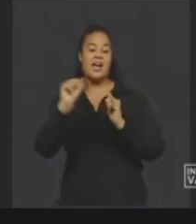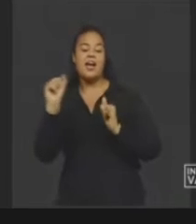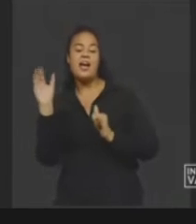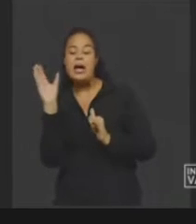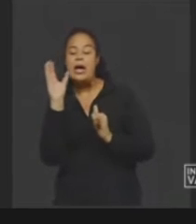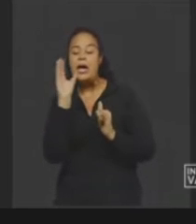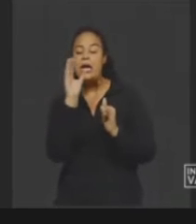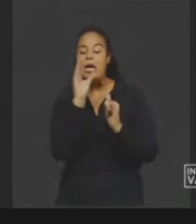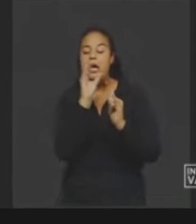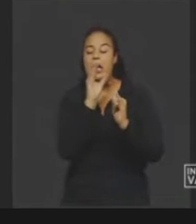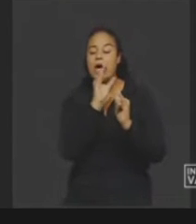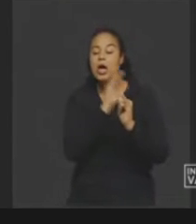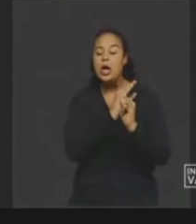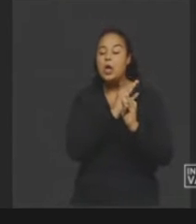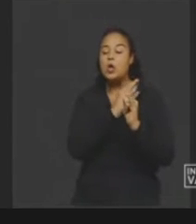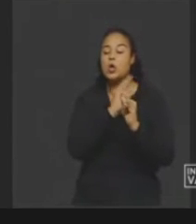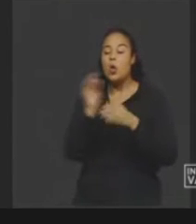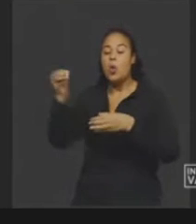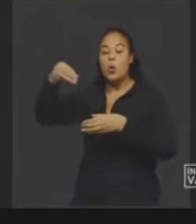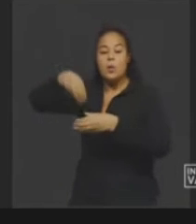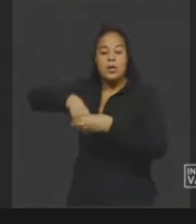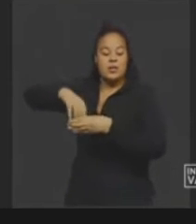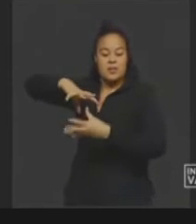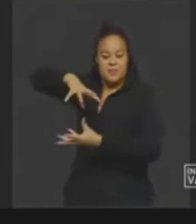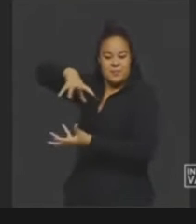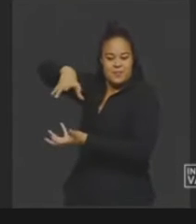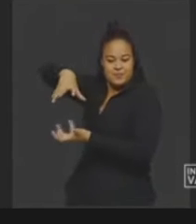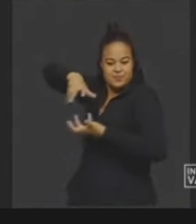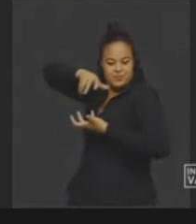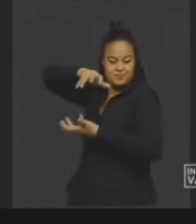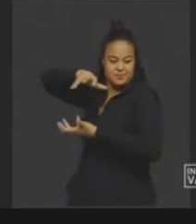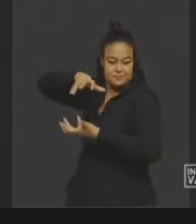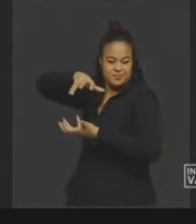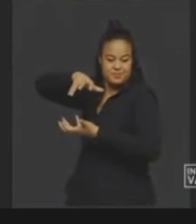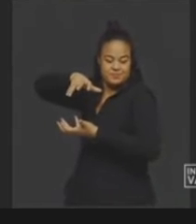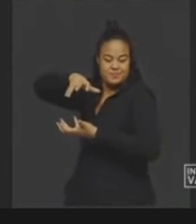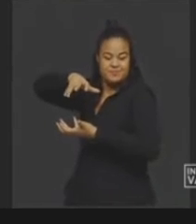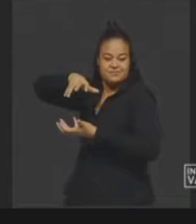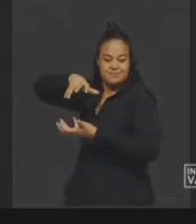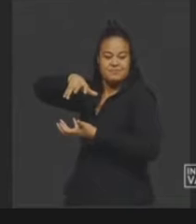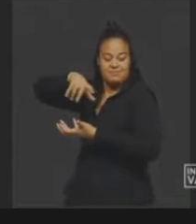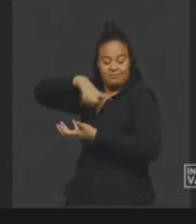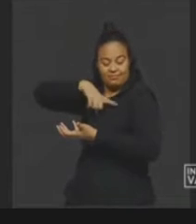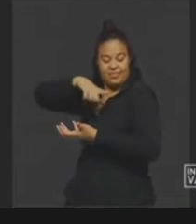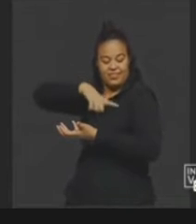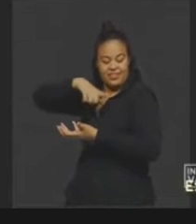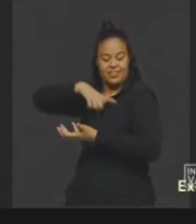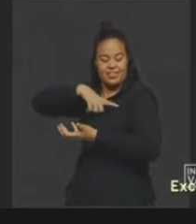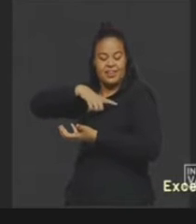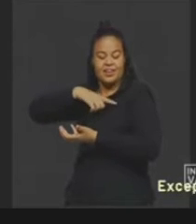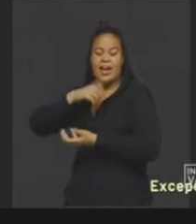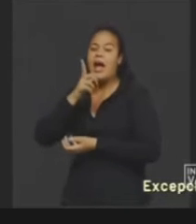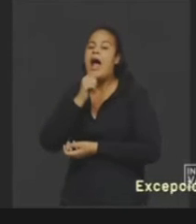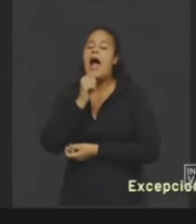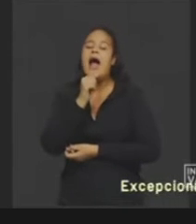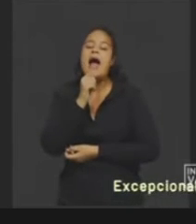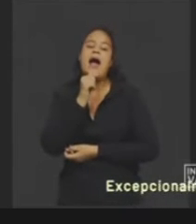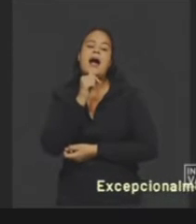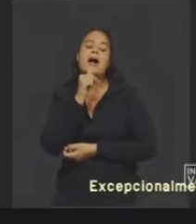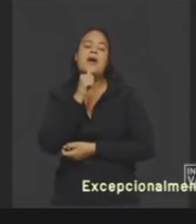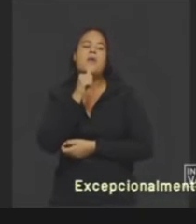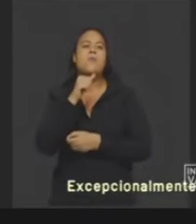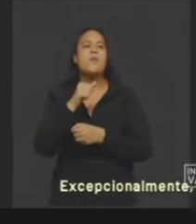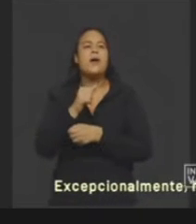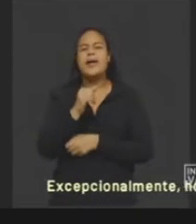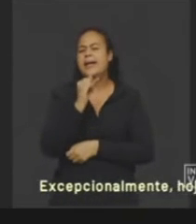interior do planeta. As fontes termais encontradas no Brasil são exemplos de água geotérmica. A gente já ouviu falar em